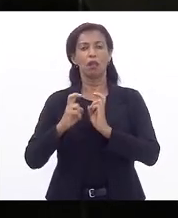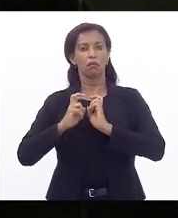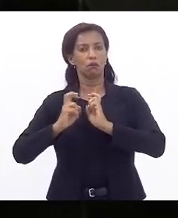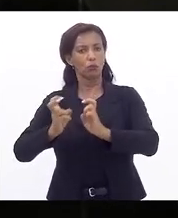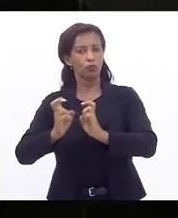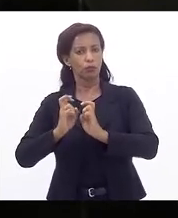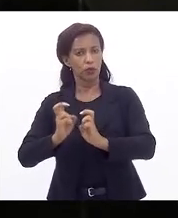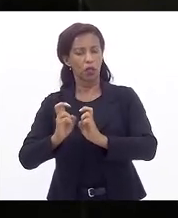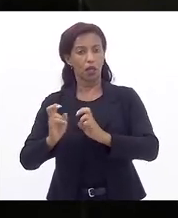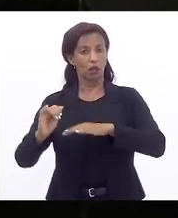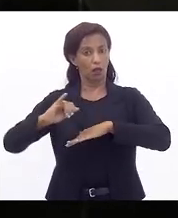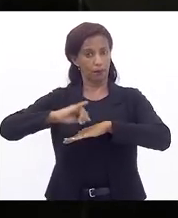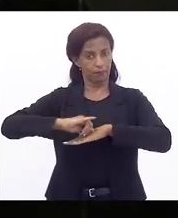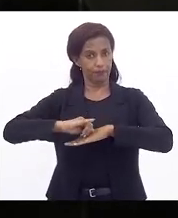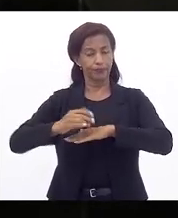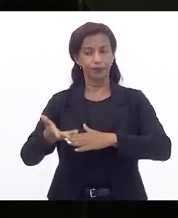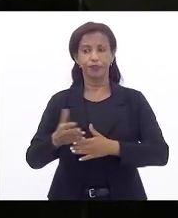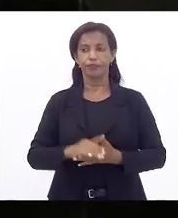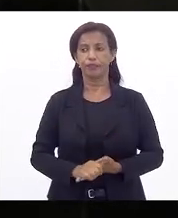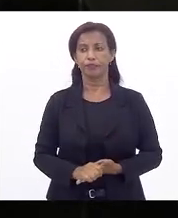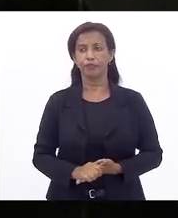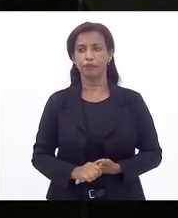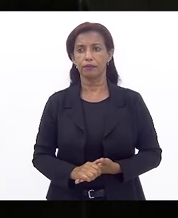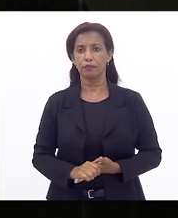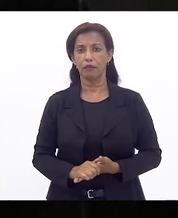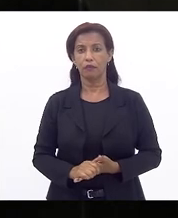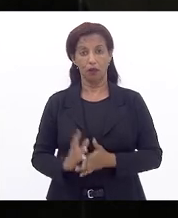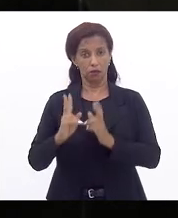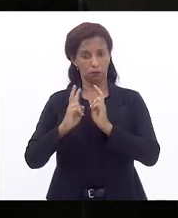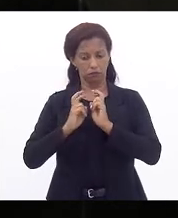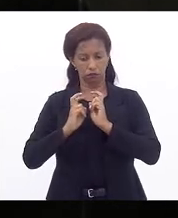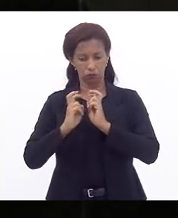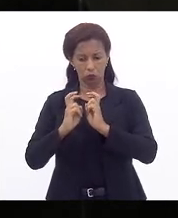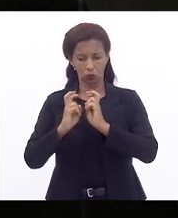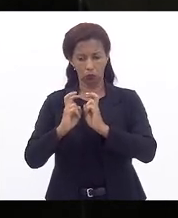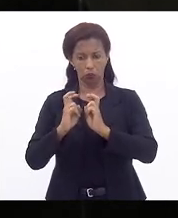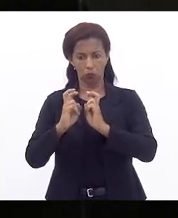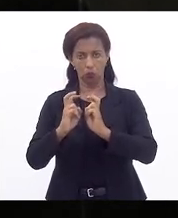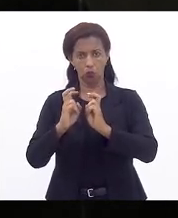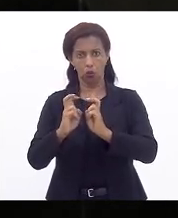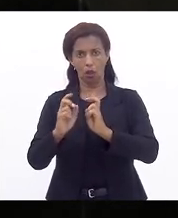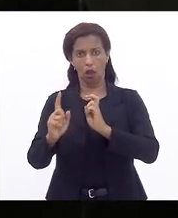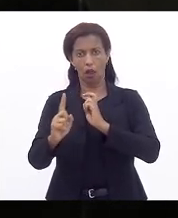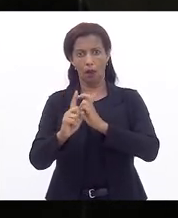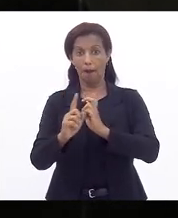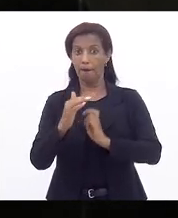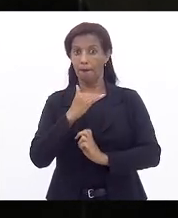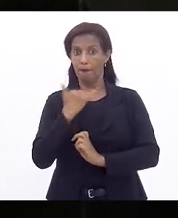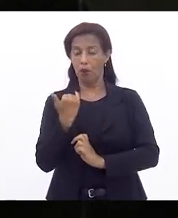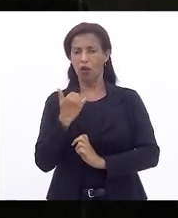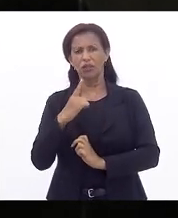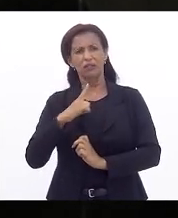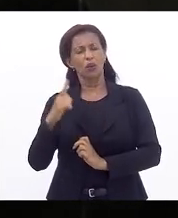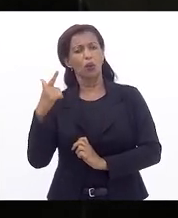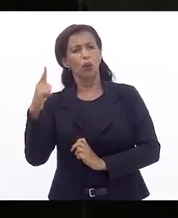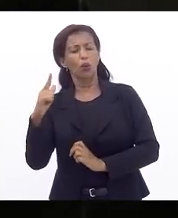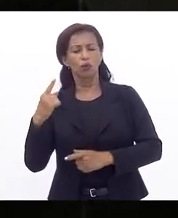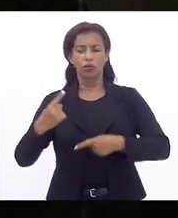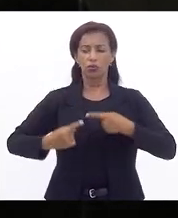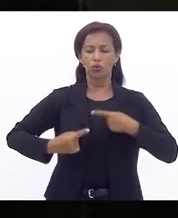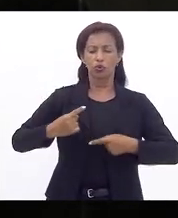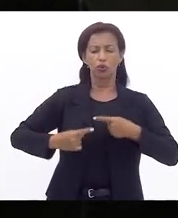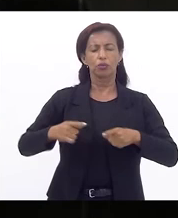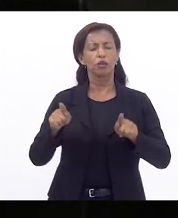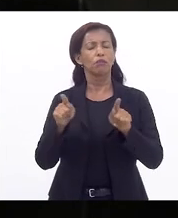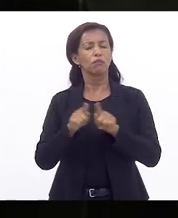férreas fluminenses, como eu disse, nas vias ferroviárias, nós temos ainda, por exemplo, uma discussão importante a ser